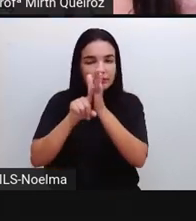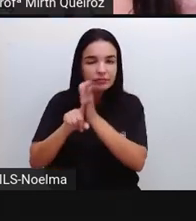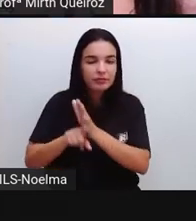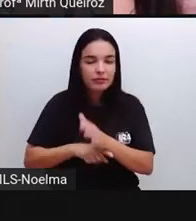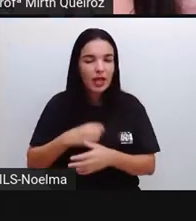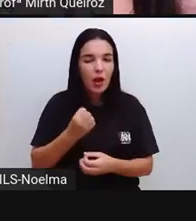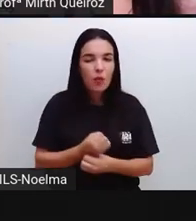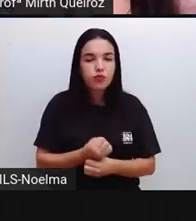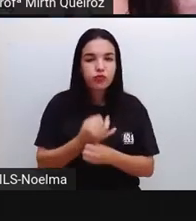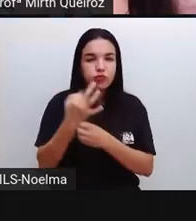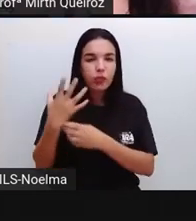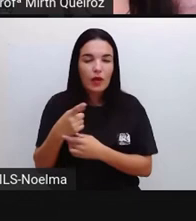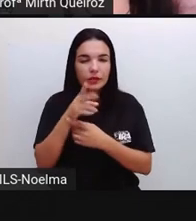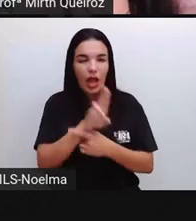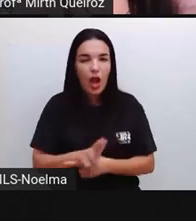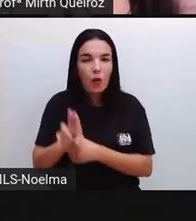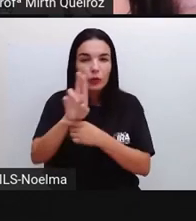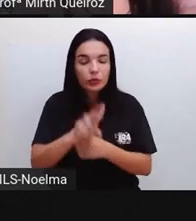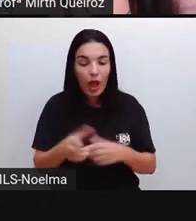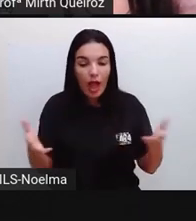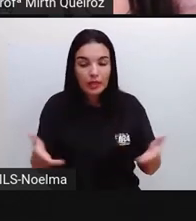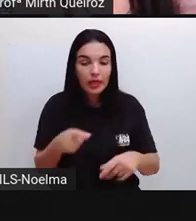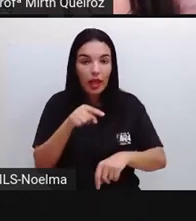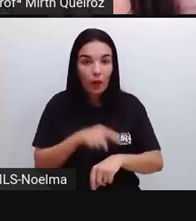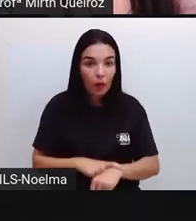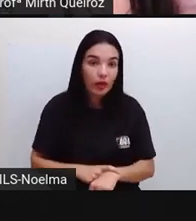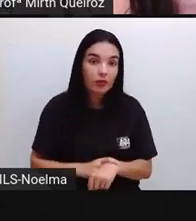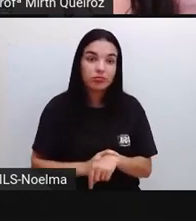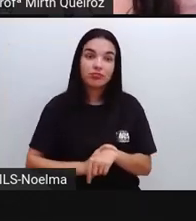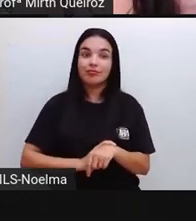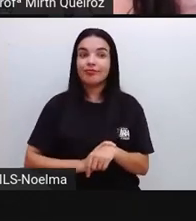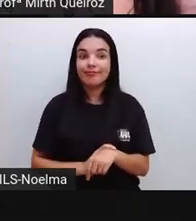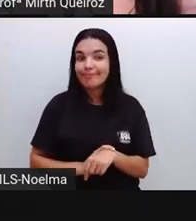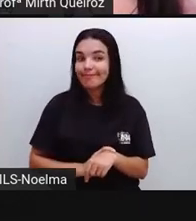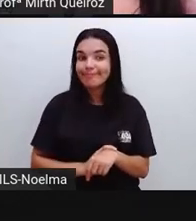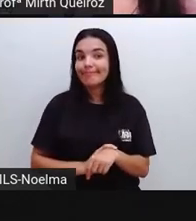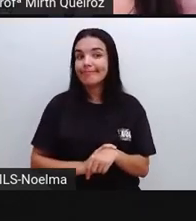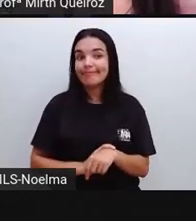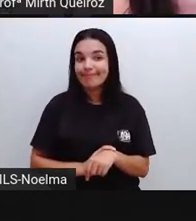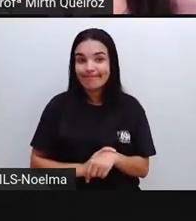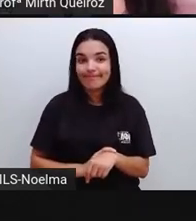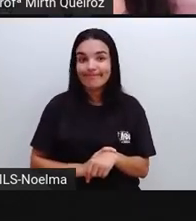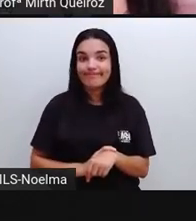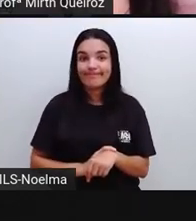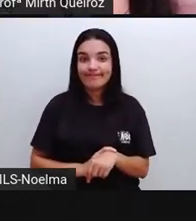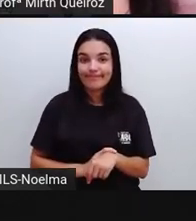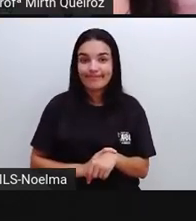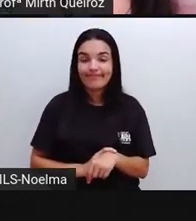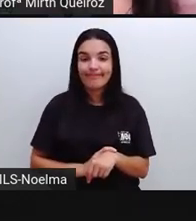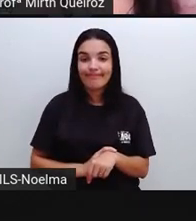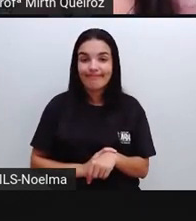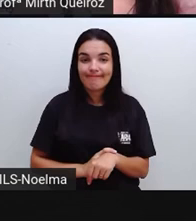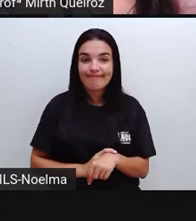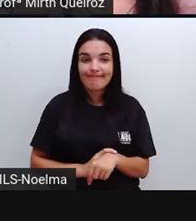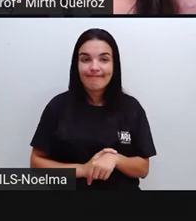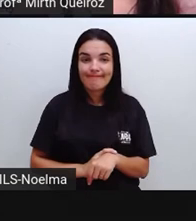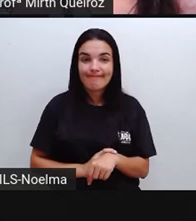vocês consumiram até o exato momento, desde a última conta de água